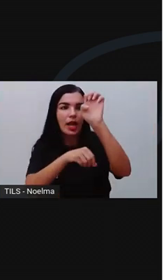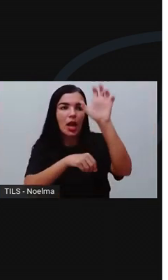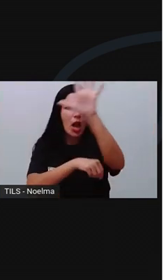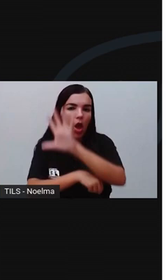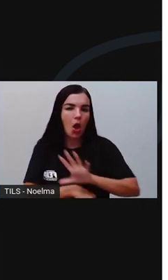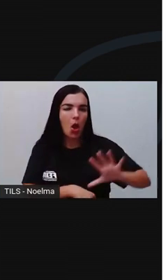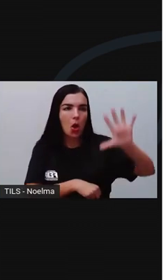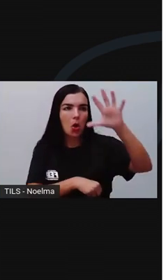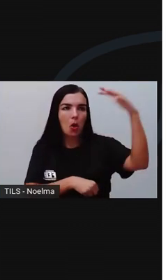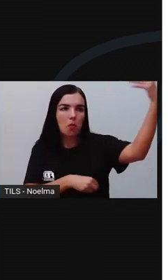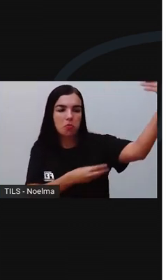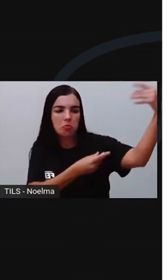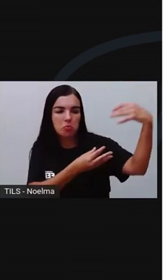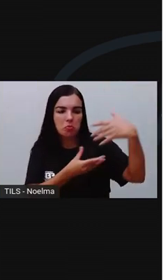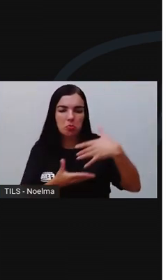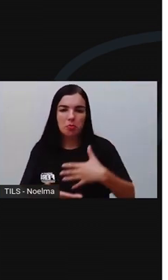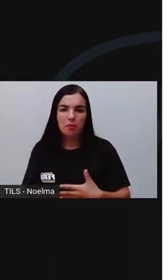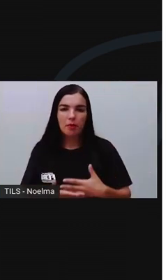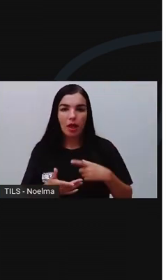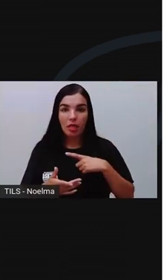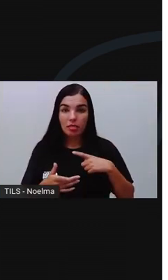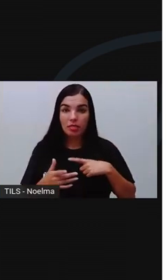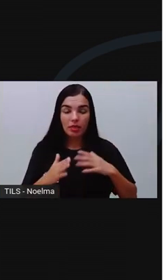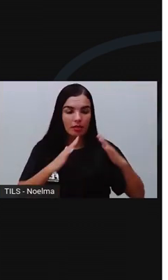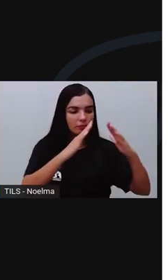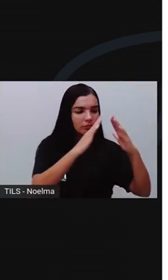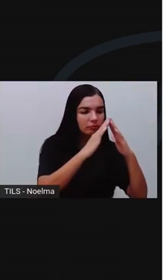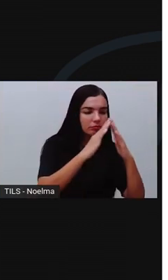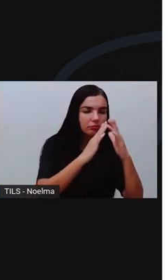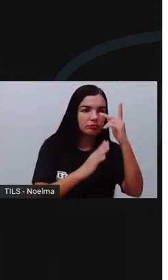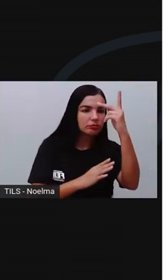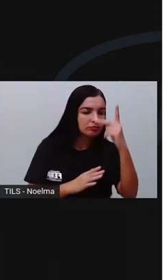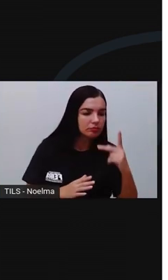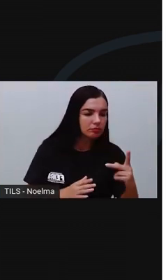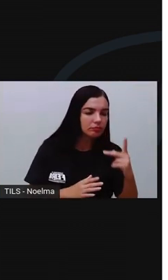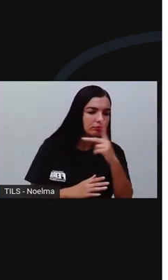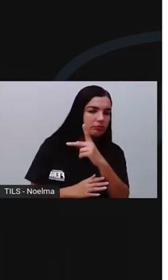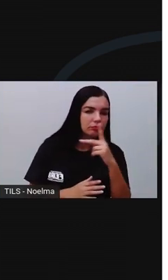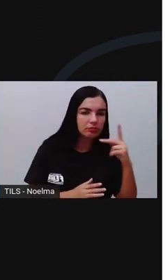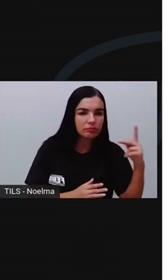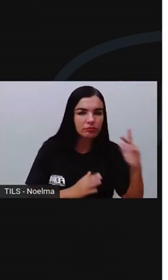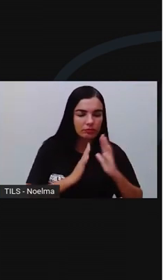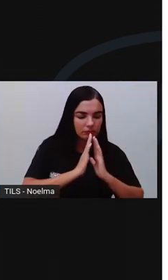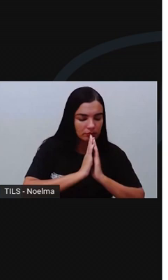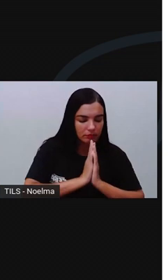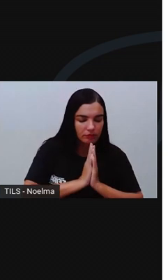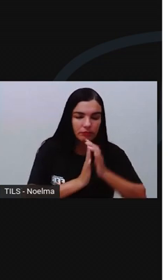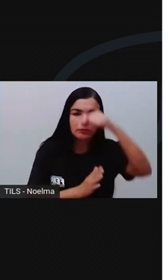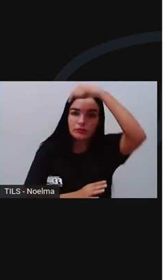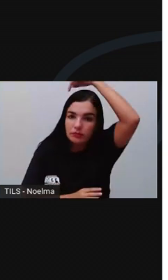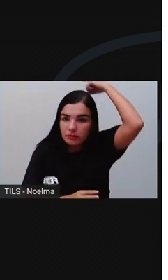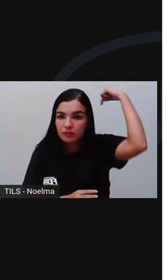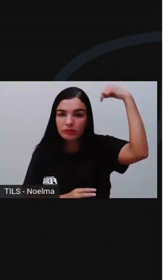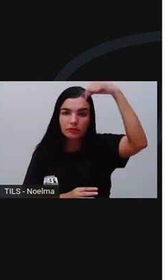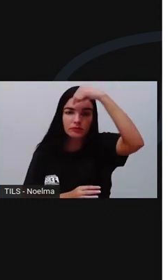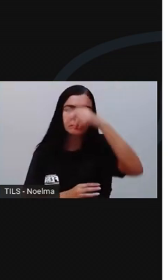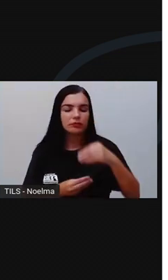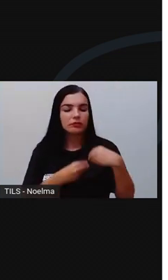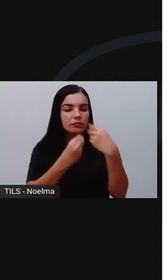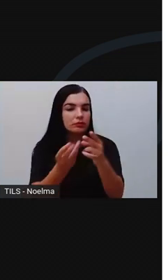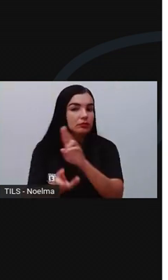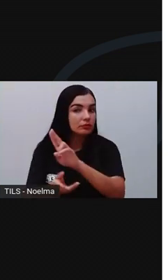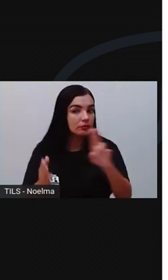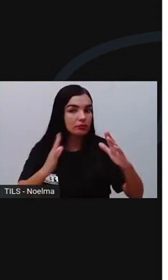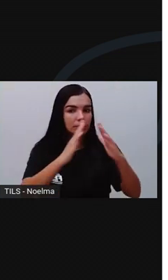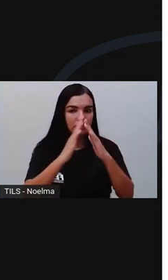grande tinha sua capela, com seu santo de devoção, que, muitas vezes, dava seu nome à propriedade. Cada